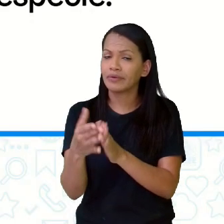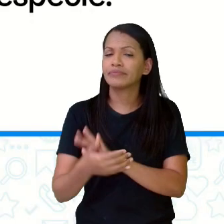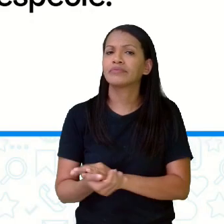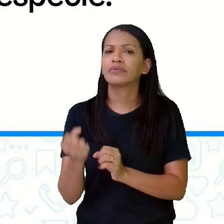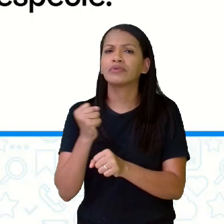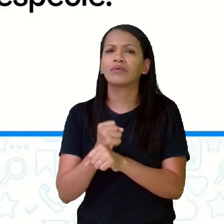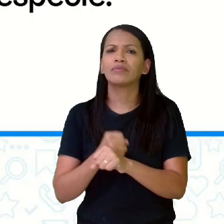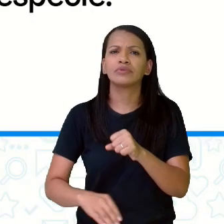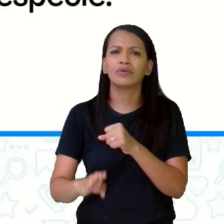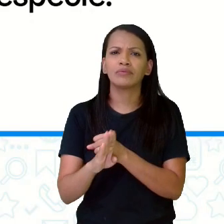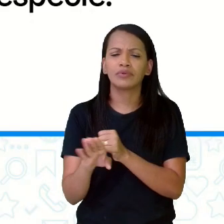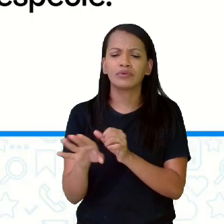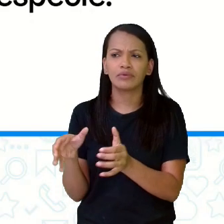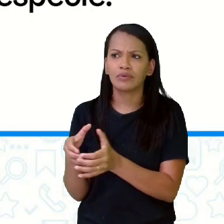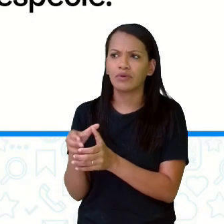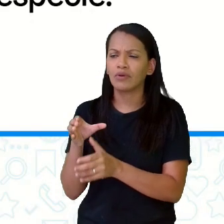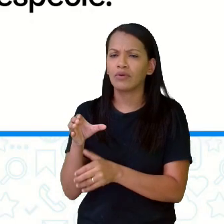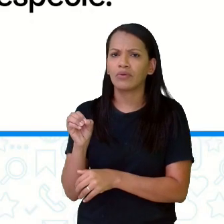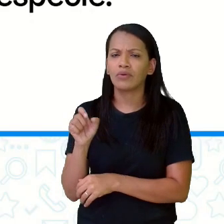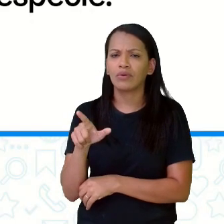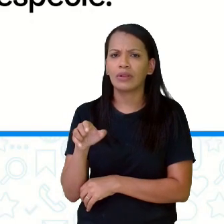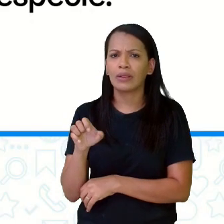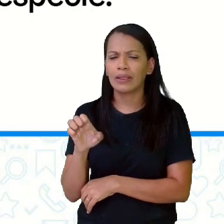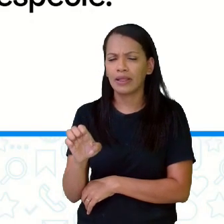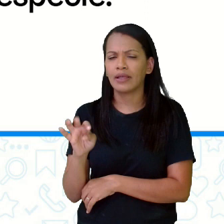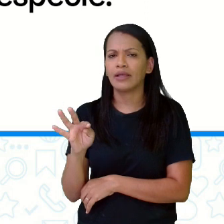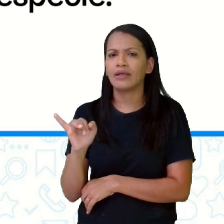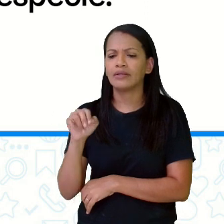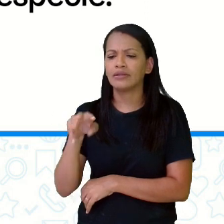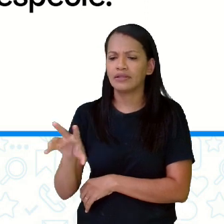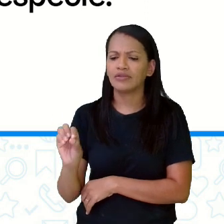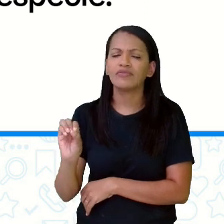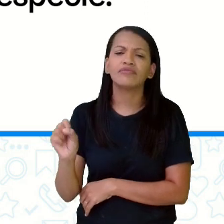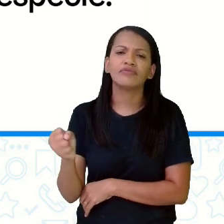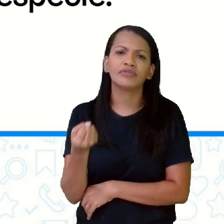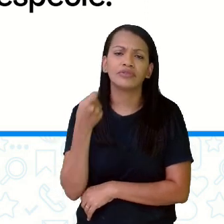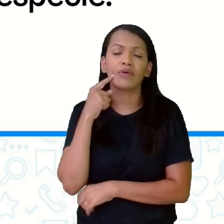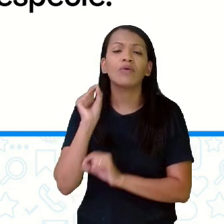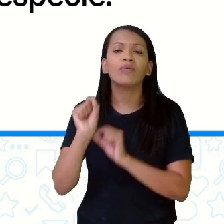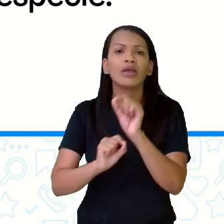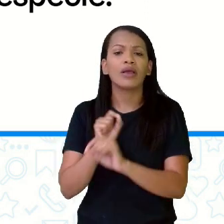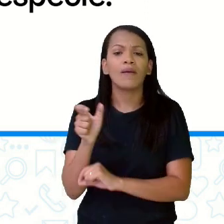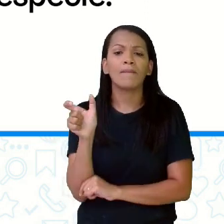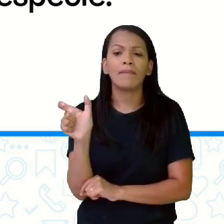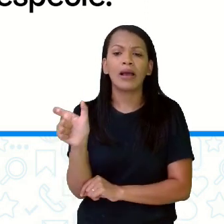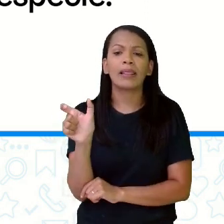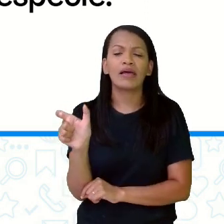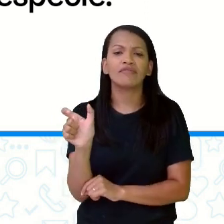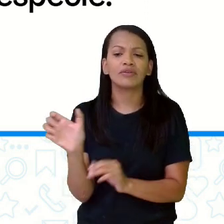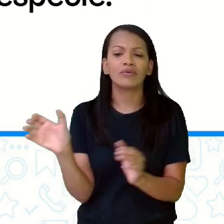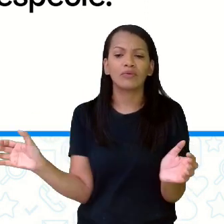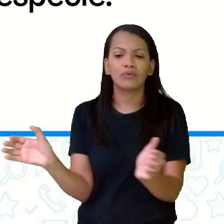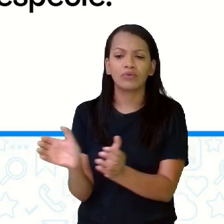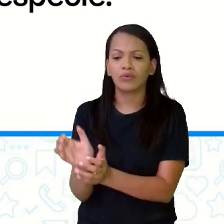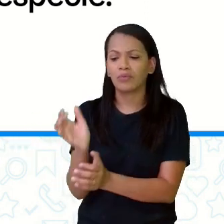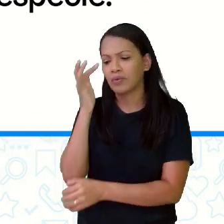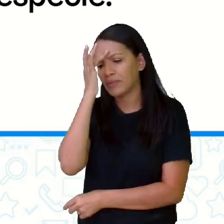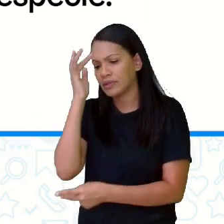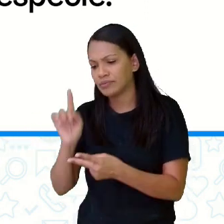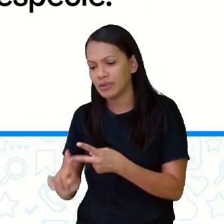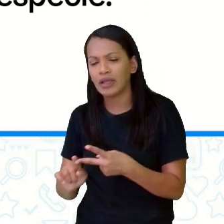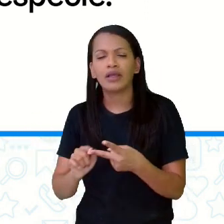Substantivos coletivos, são palavras que indicam o agrupamento de pessoas, seres,